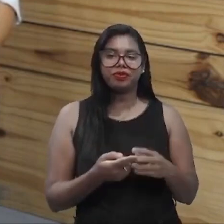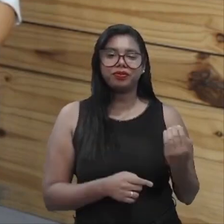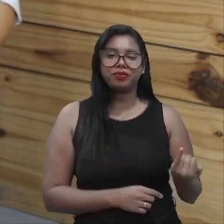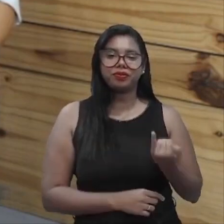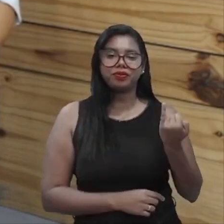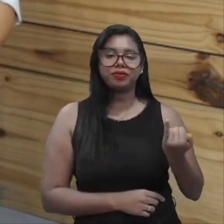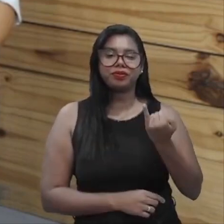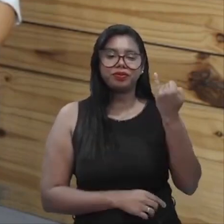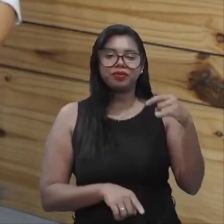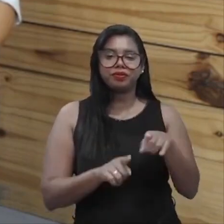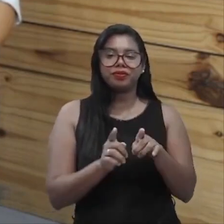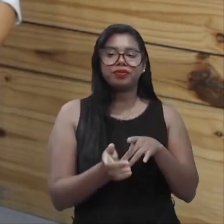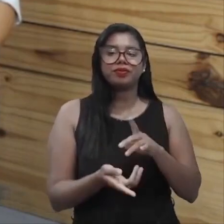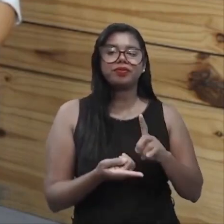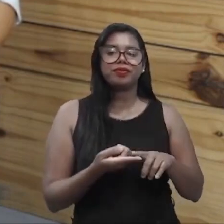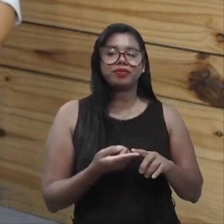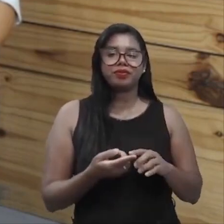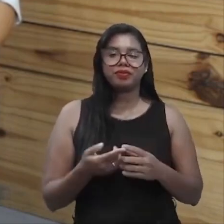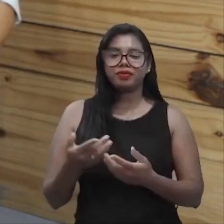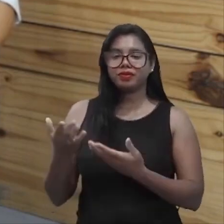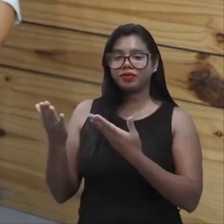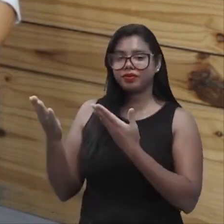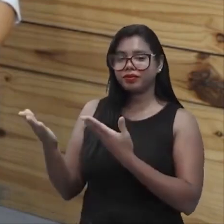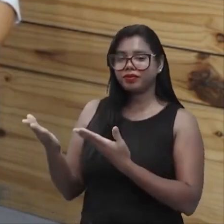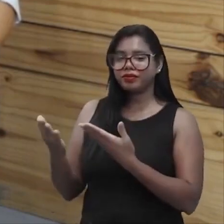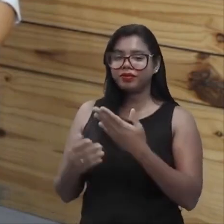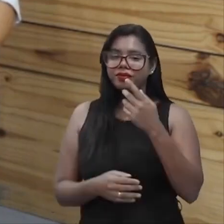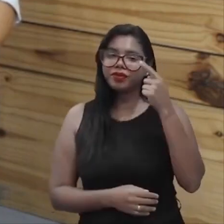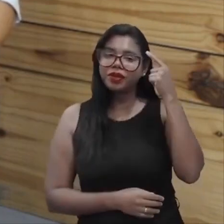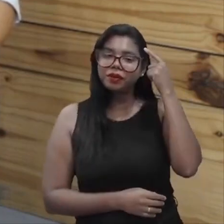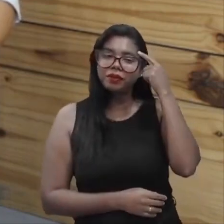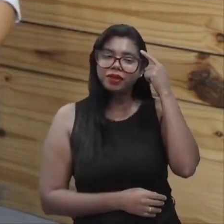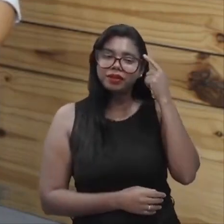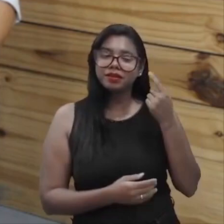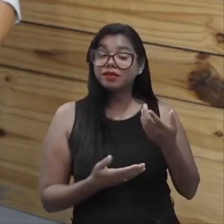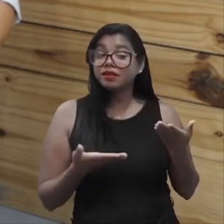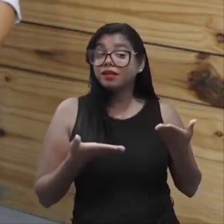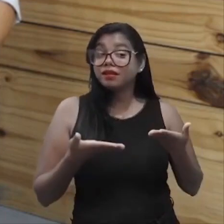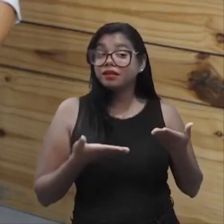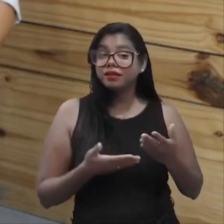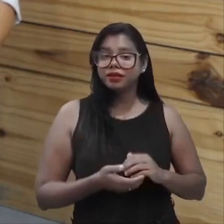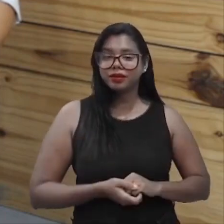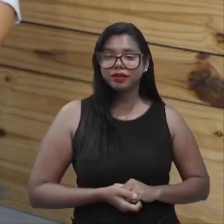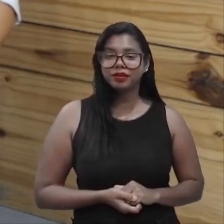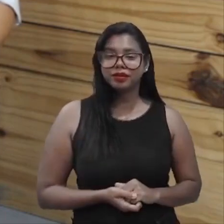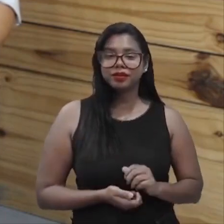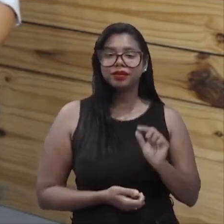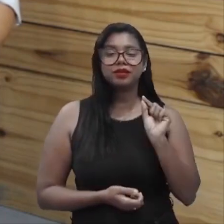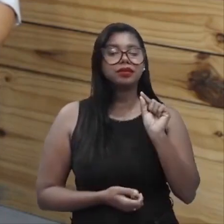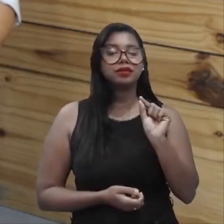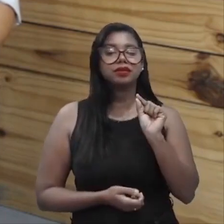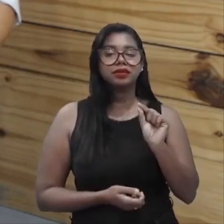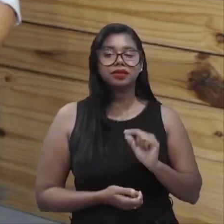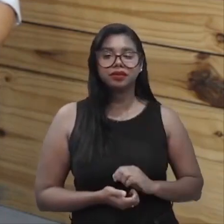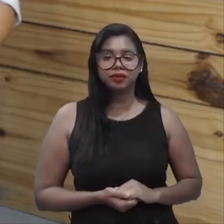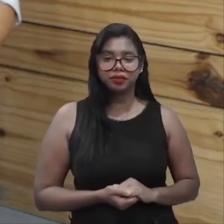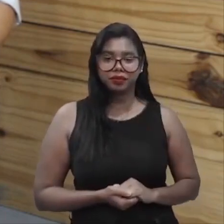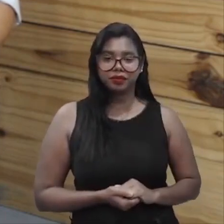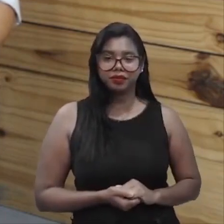importante. Carlos, pensando nisso, quem é